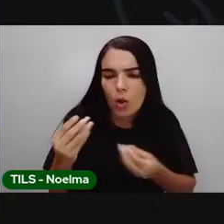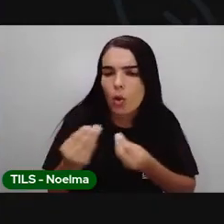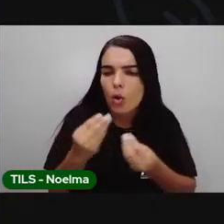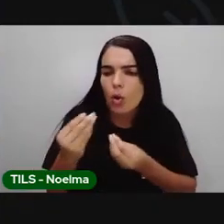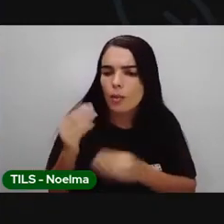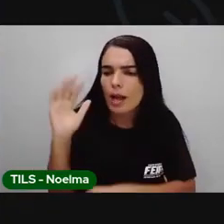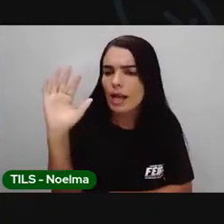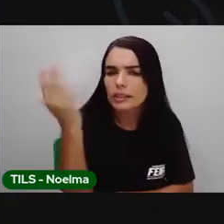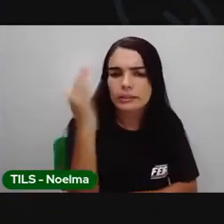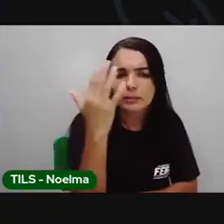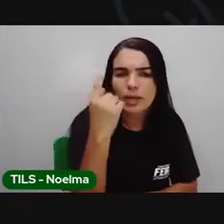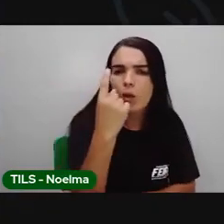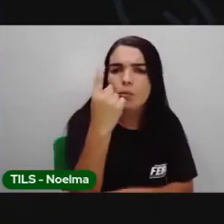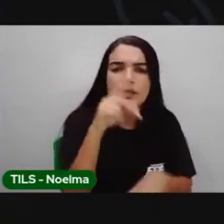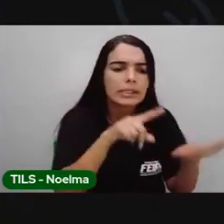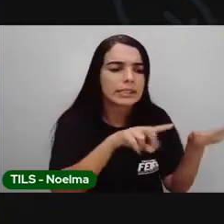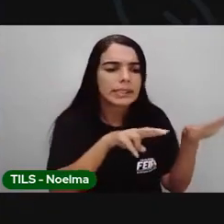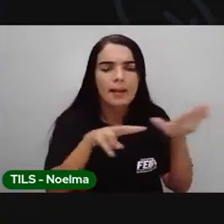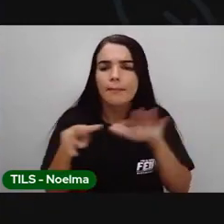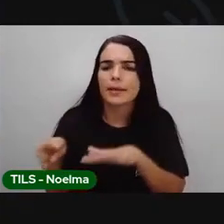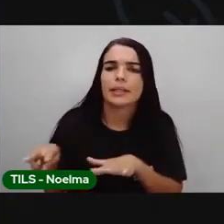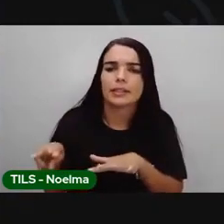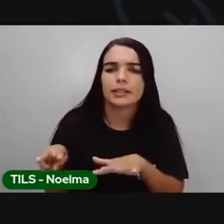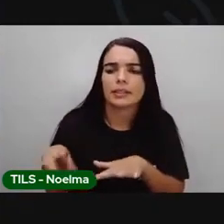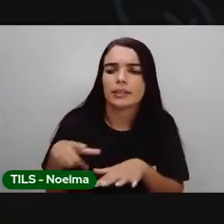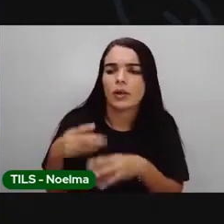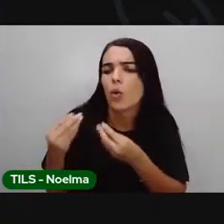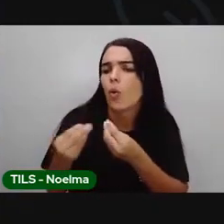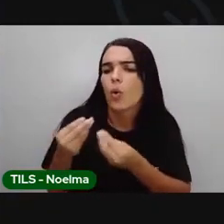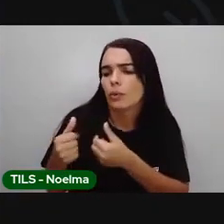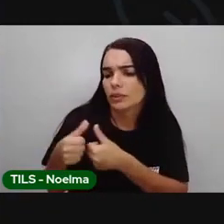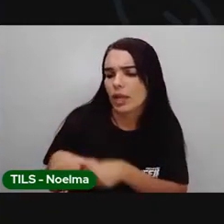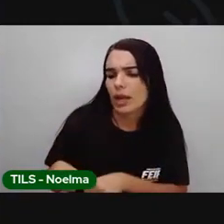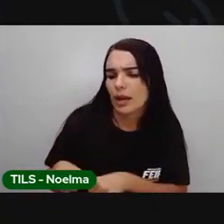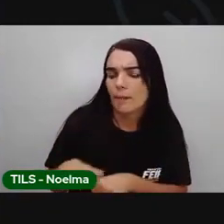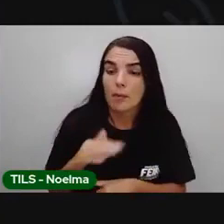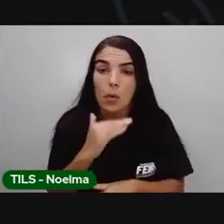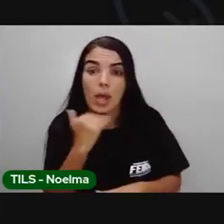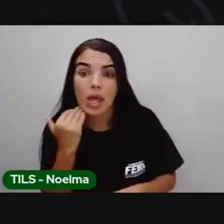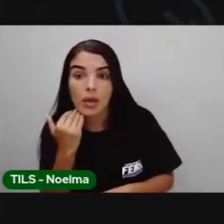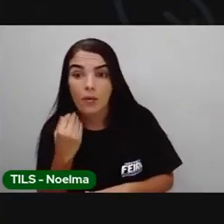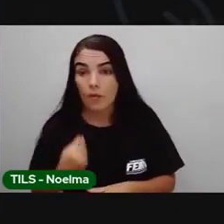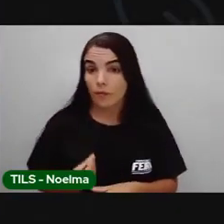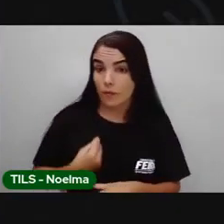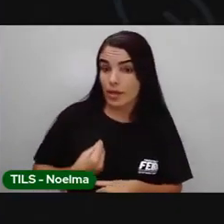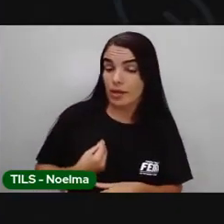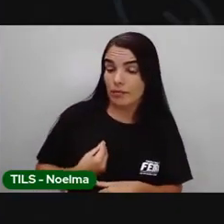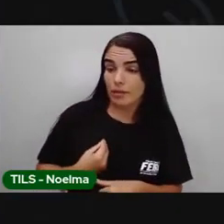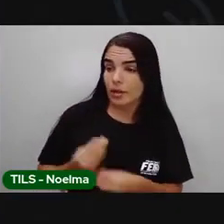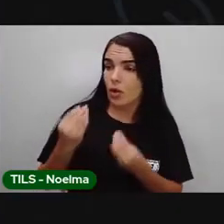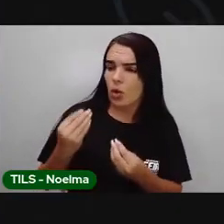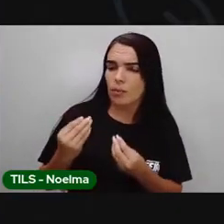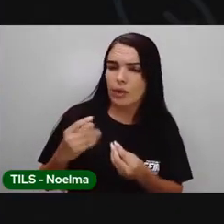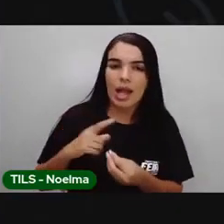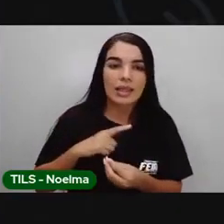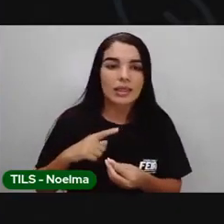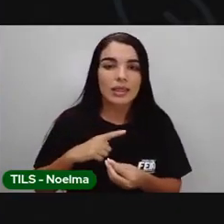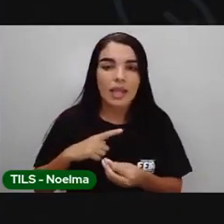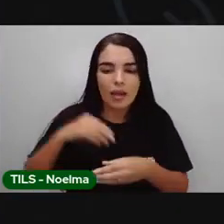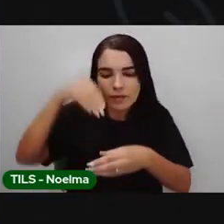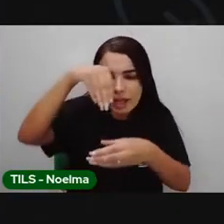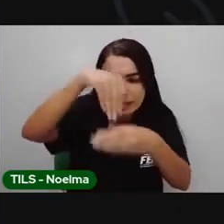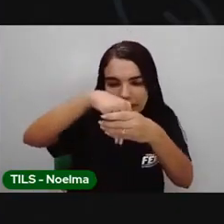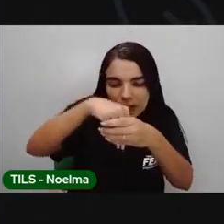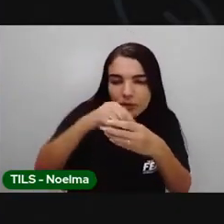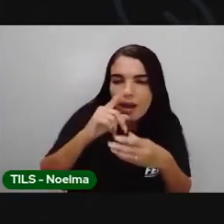as plantas depois de uma semana? Elas estão como? Estão vivas? Murcharam ou morreram? Apareceram gotinhas de água